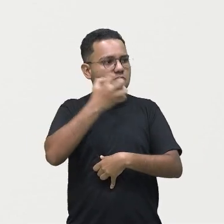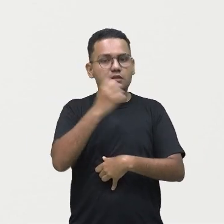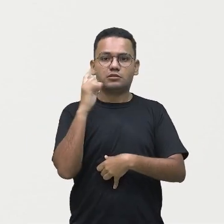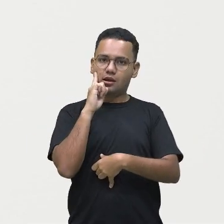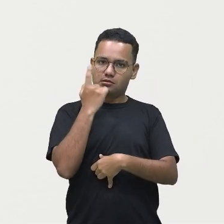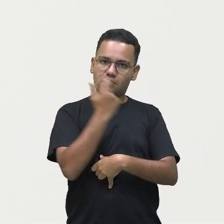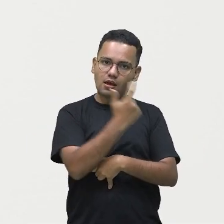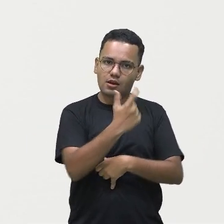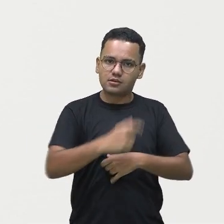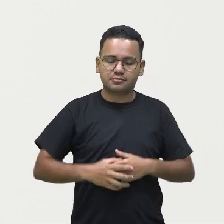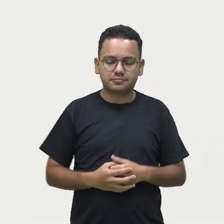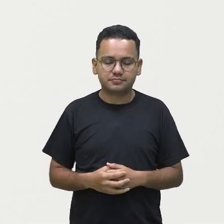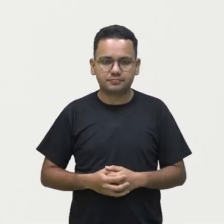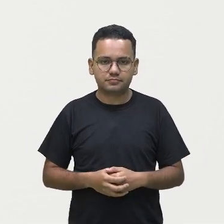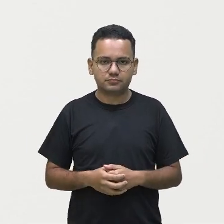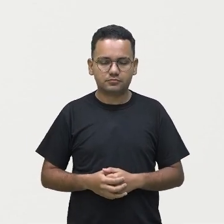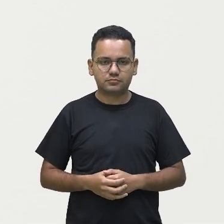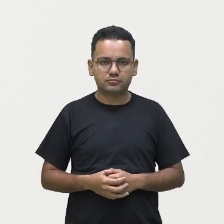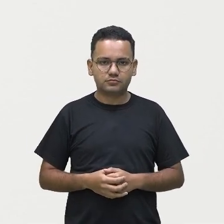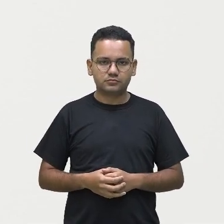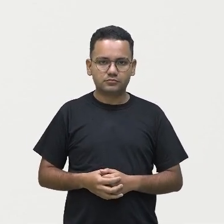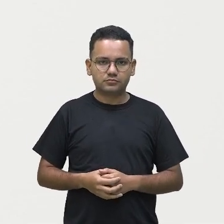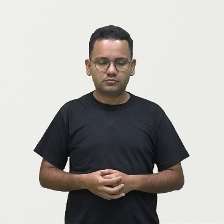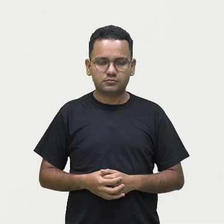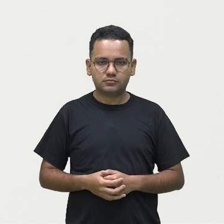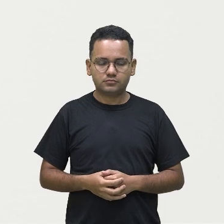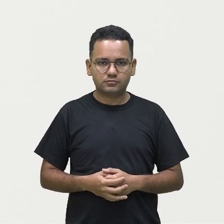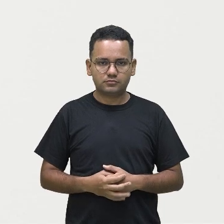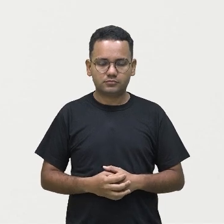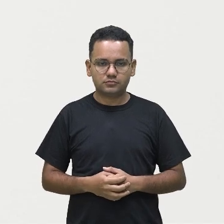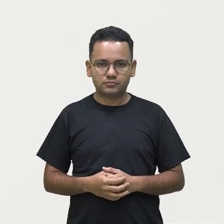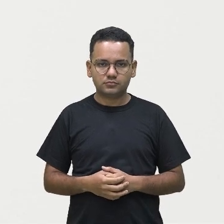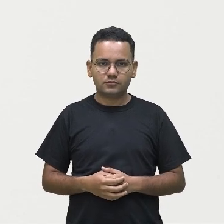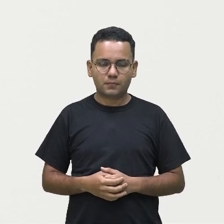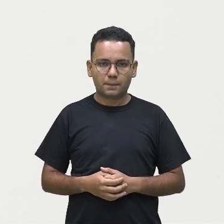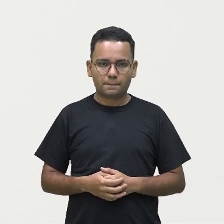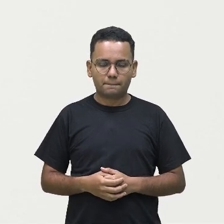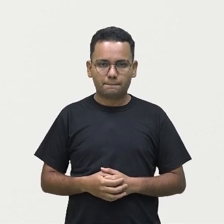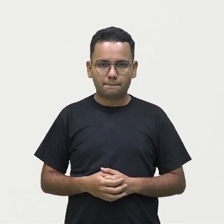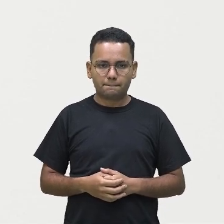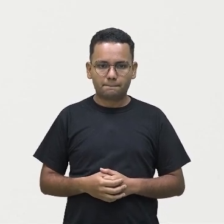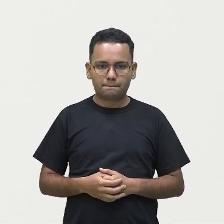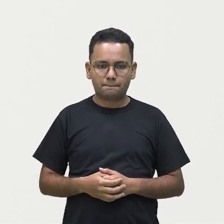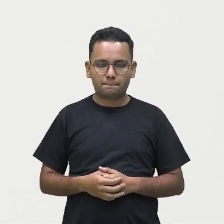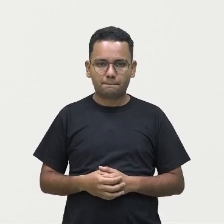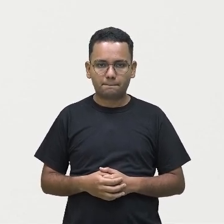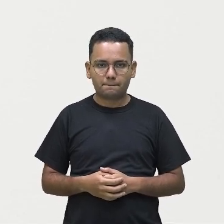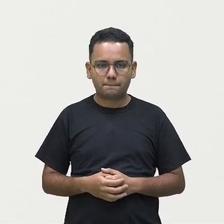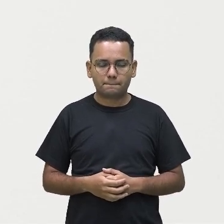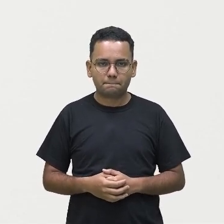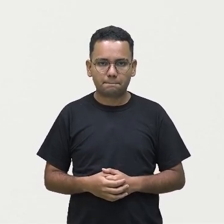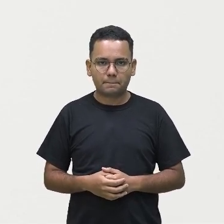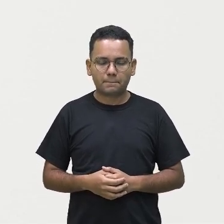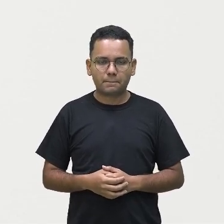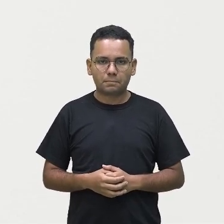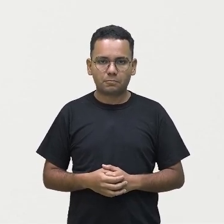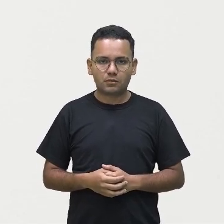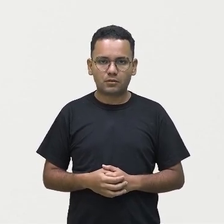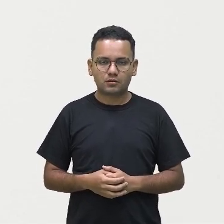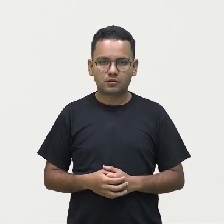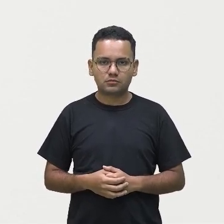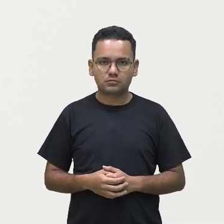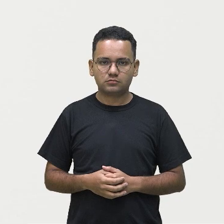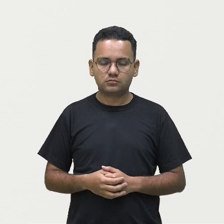Então, se ele tenta trazer o texto de uma forma mais